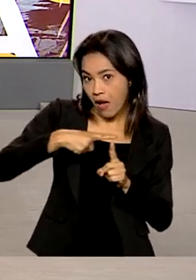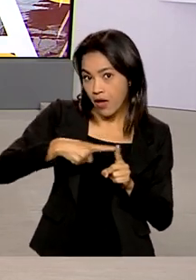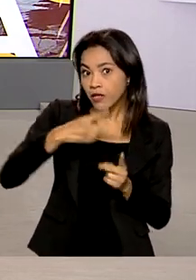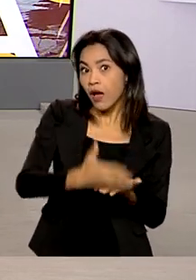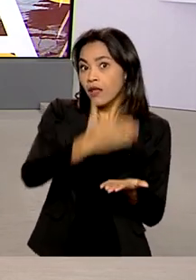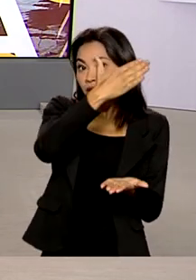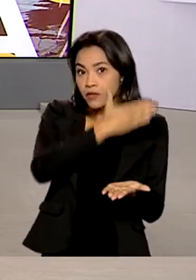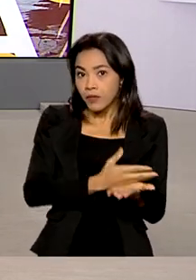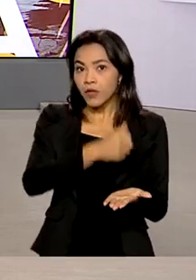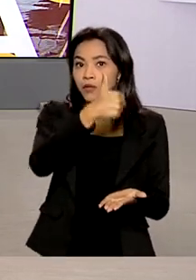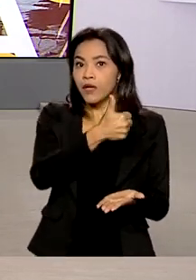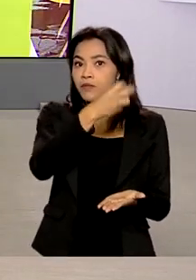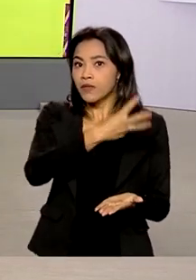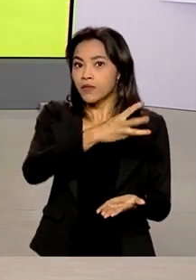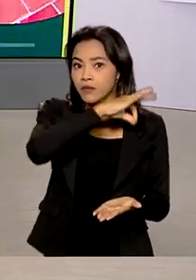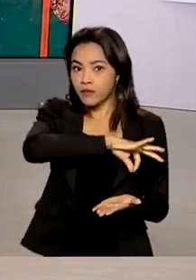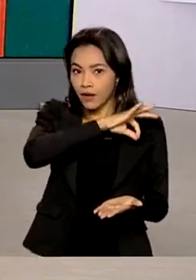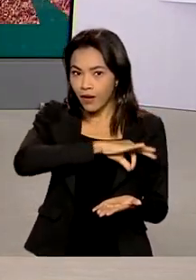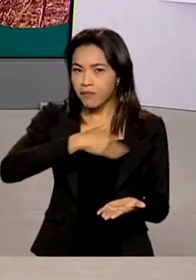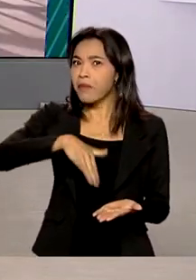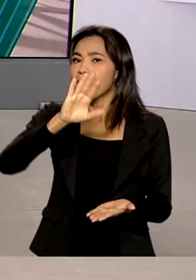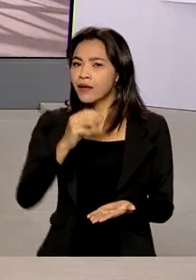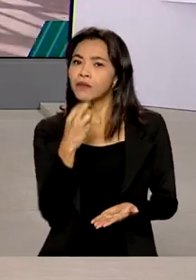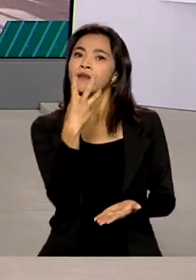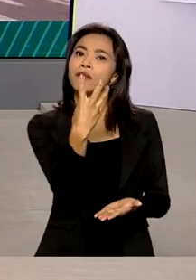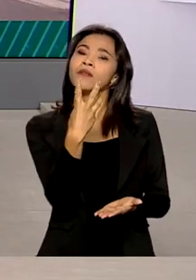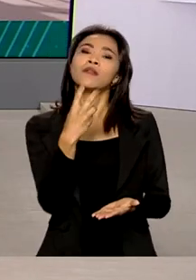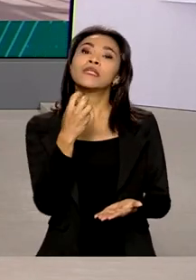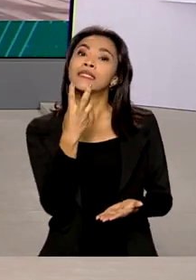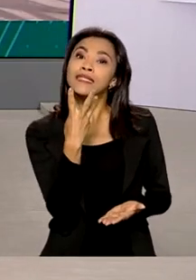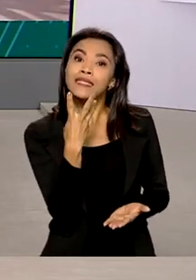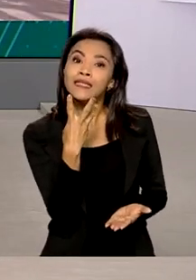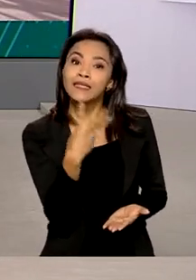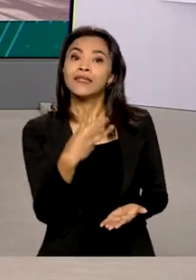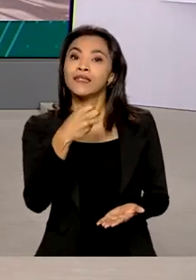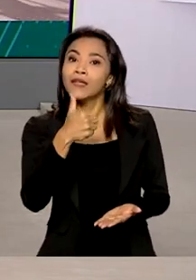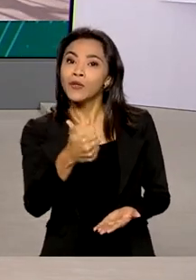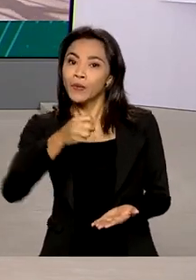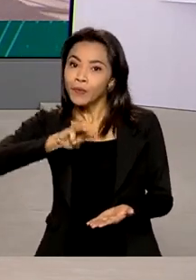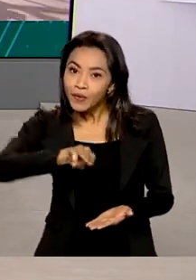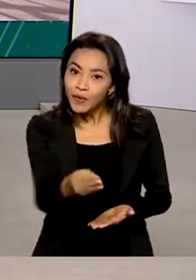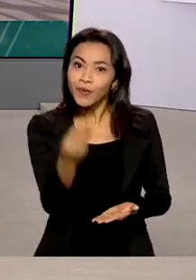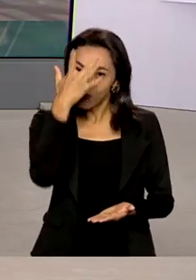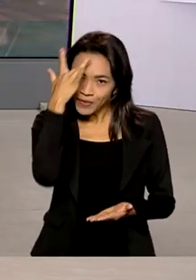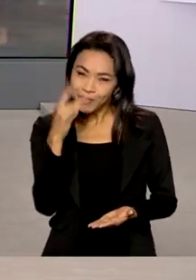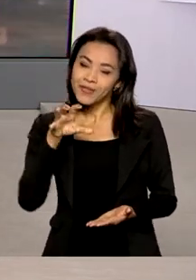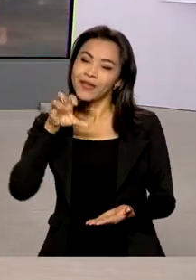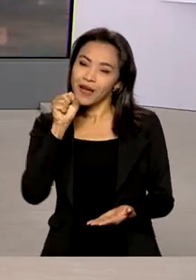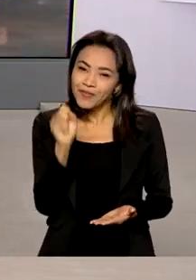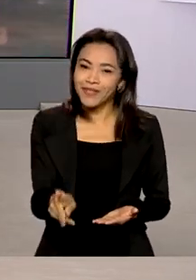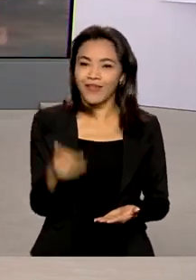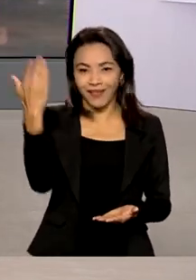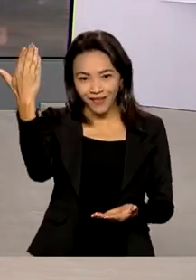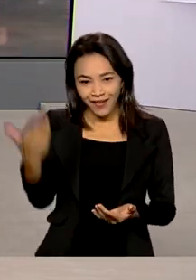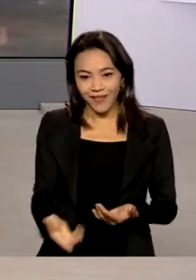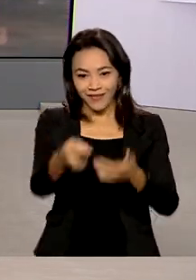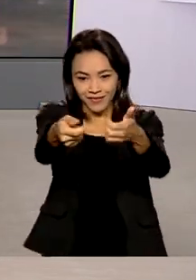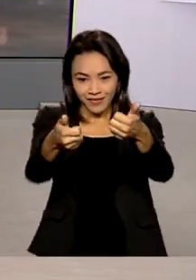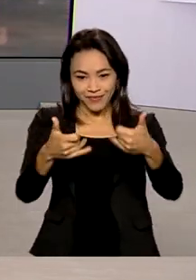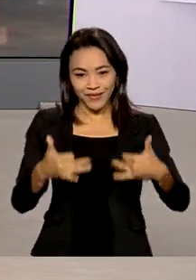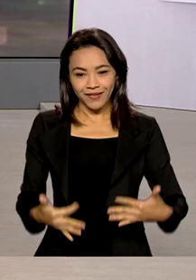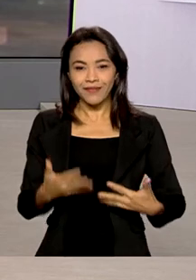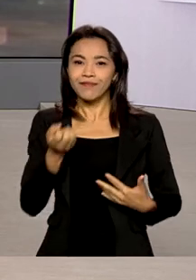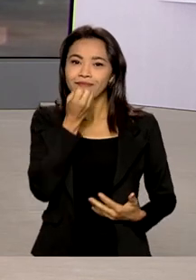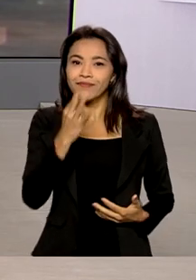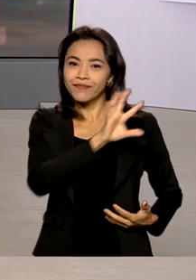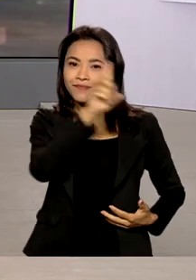13º salário para mais de 31 milhões de segurados. Quem tem os detalhes é o repórter Glauco de Queiroz. Glauco, bom dia